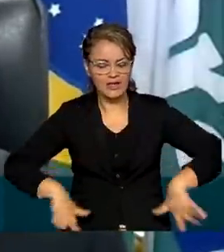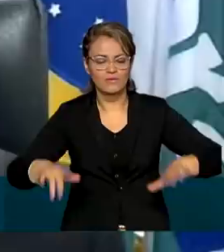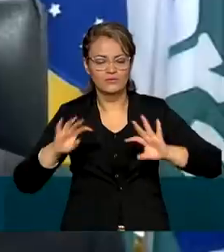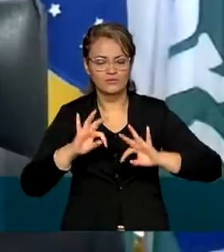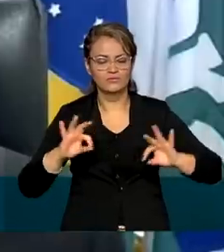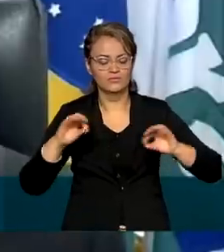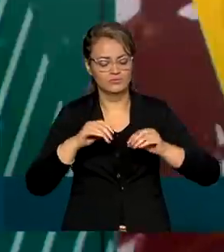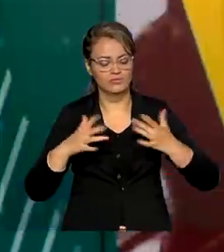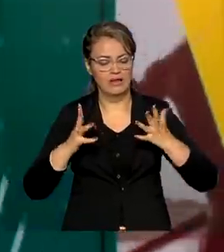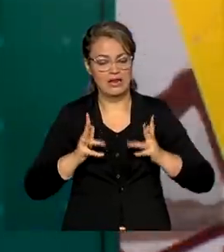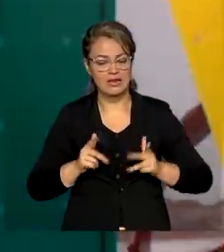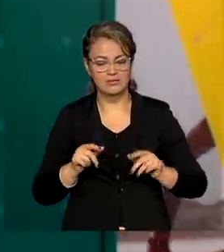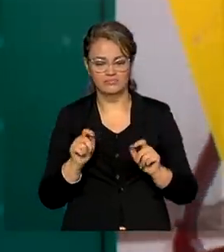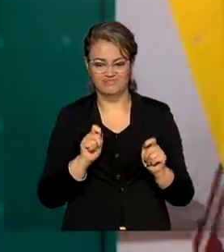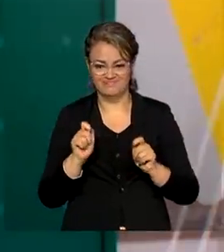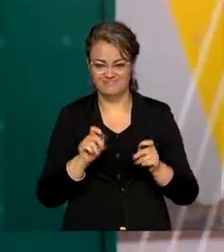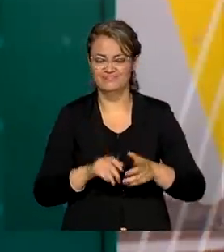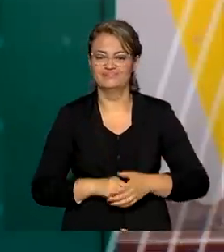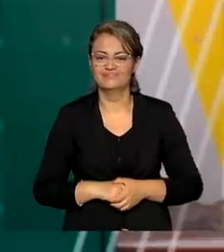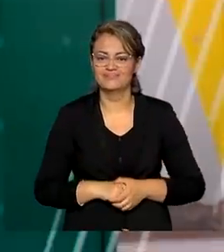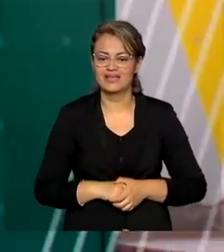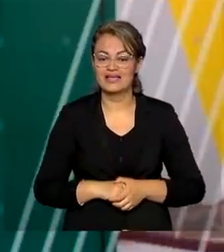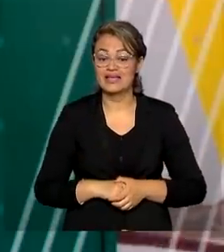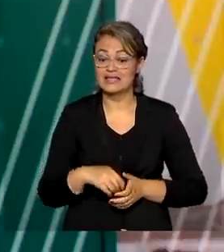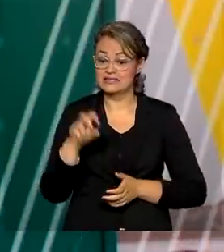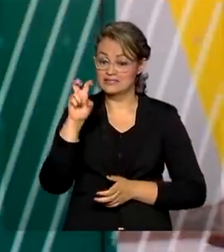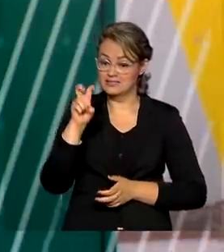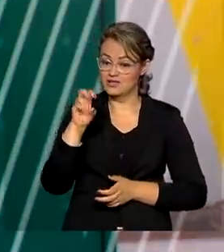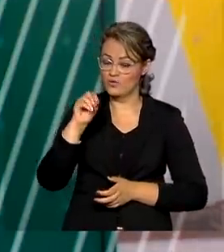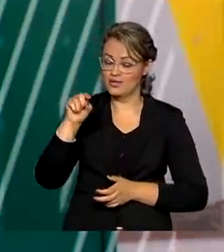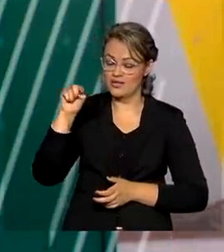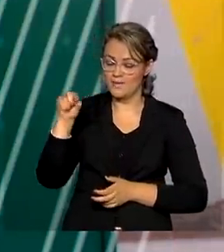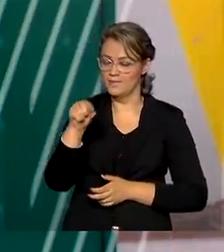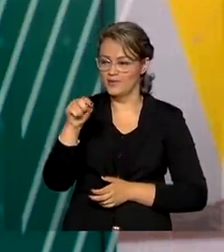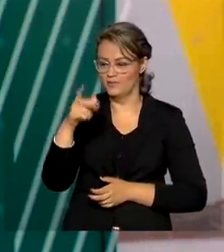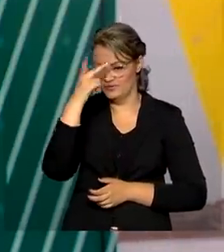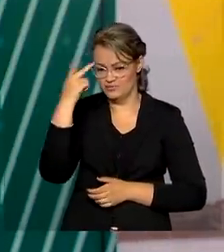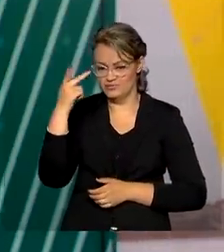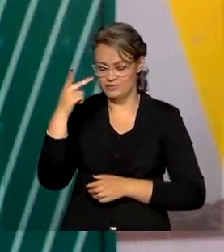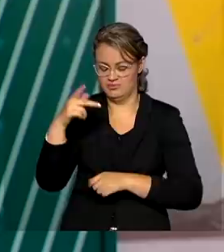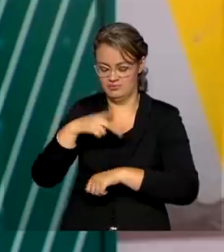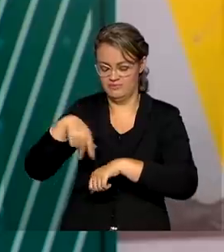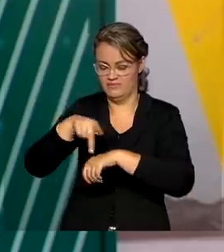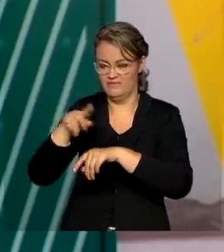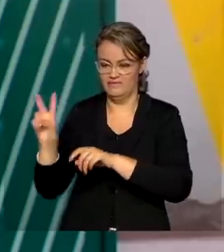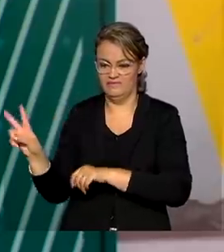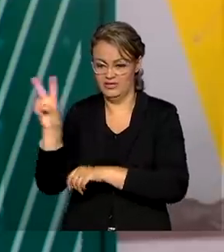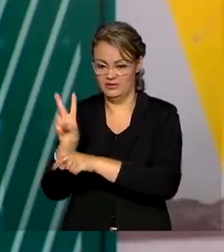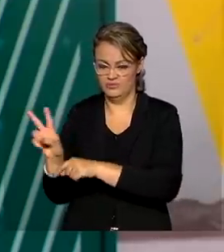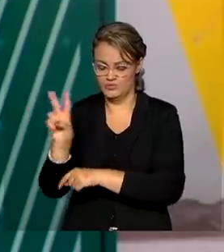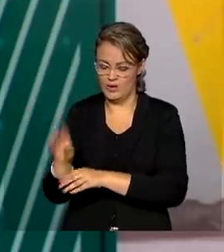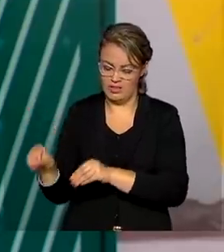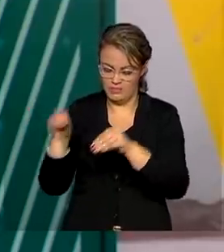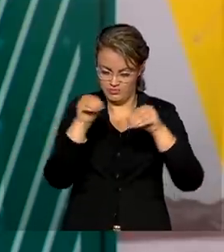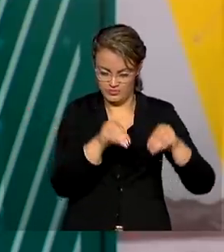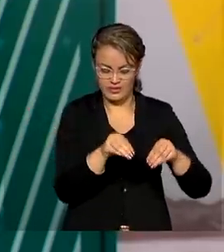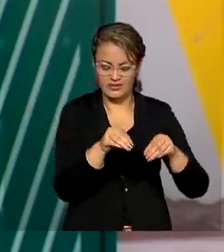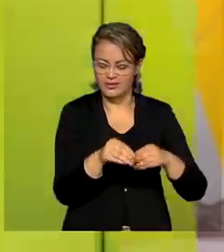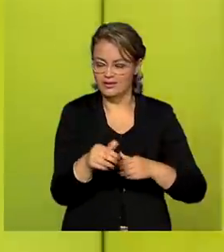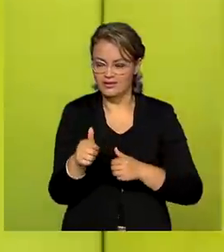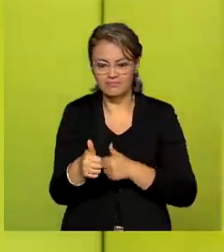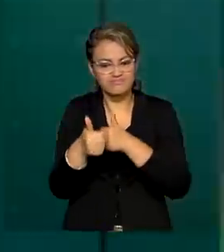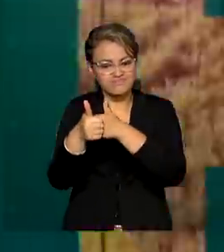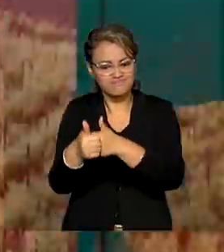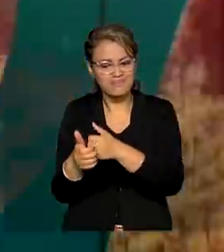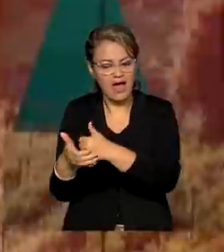baixo carbono. 50 mil migrantes e refugiados venezuelanos foram atendidos pela Operação Acolhida.